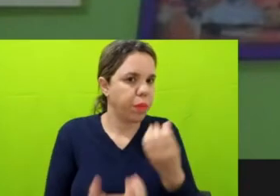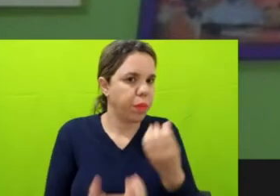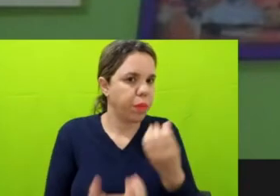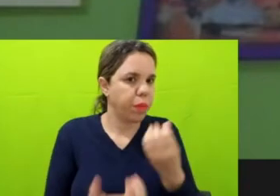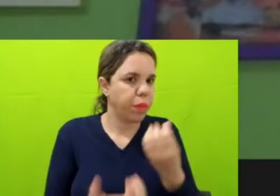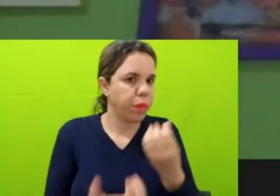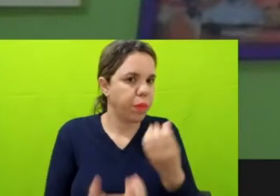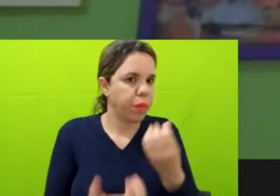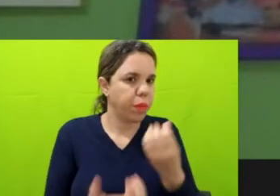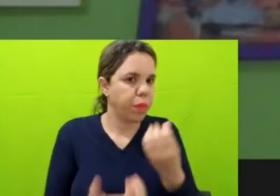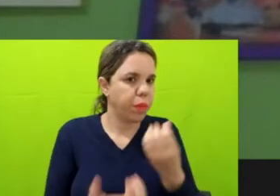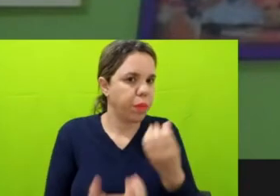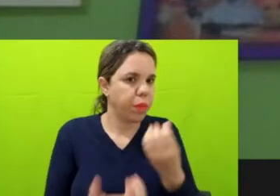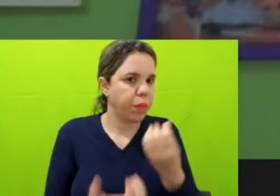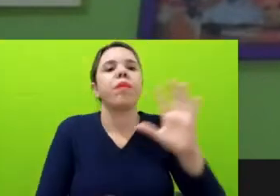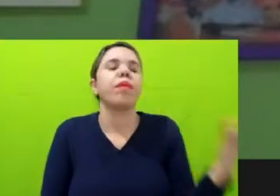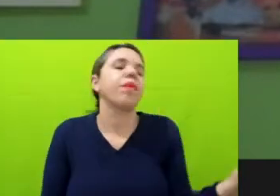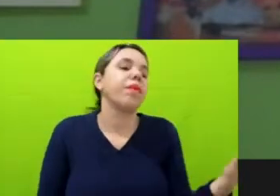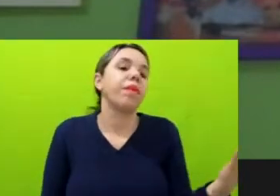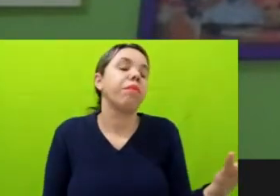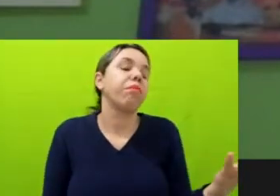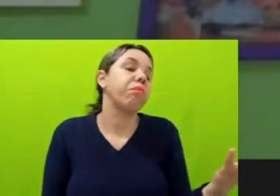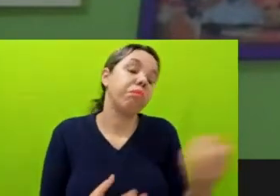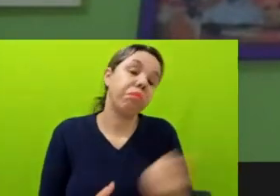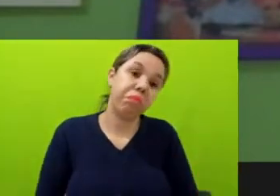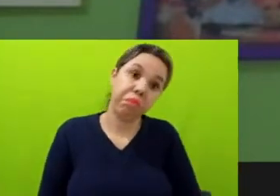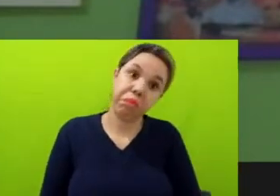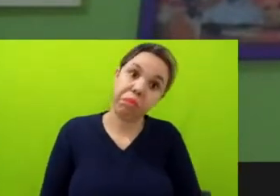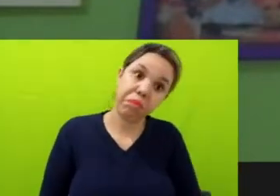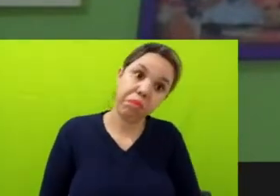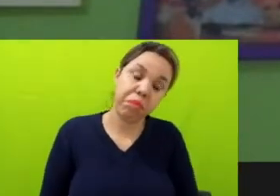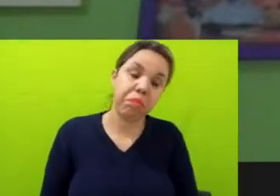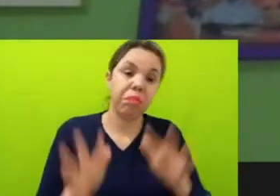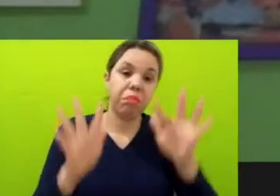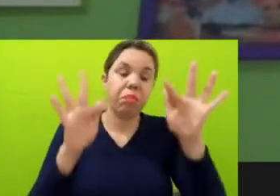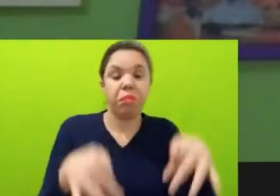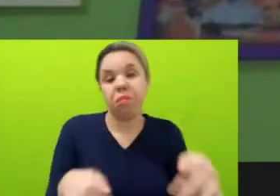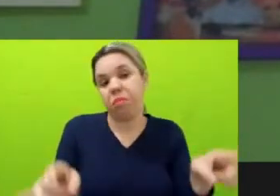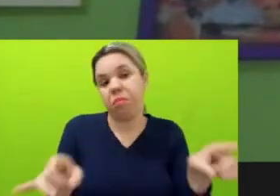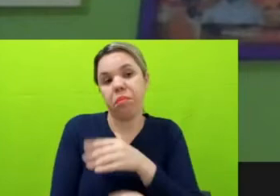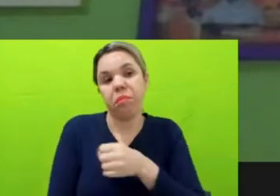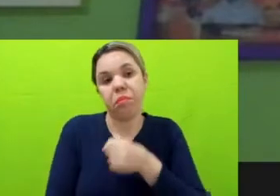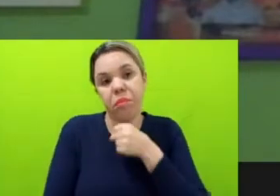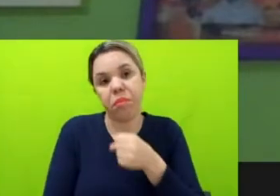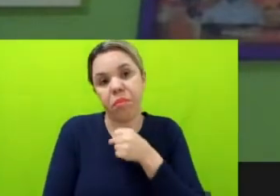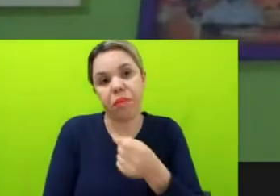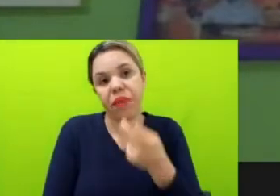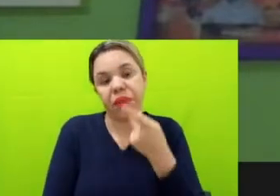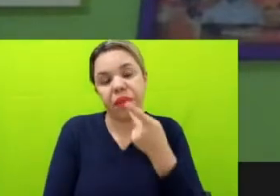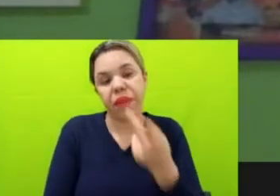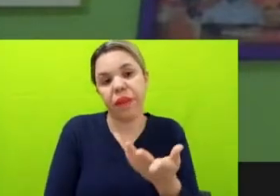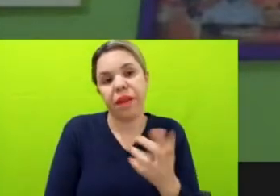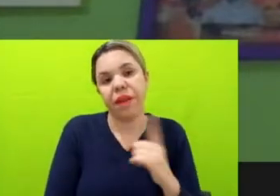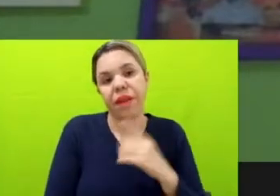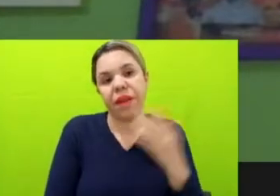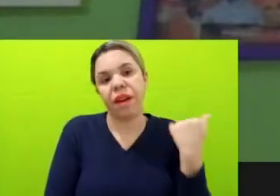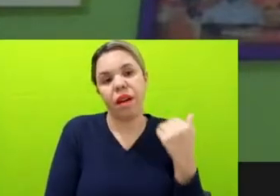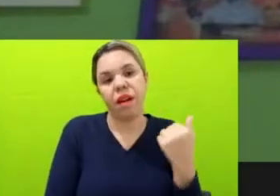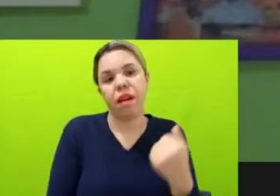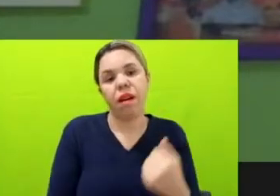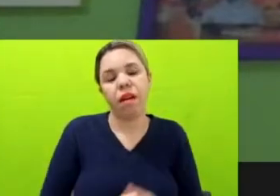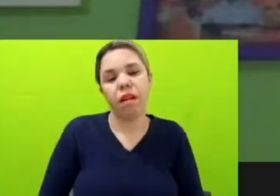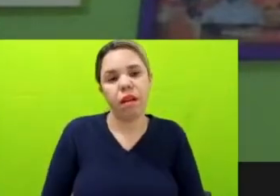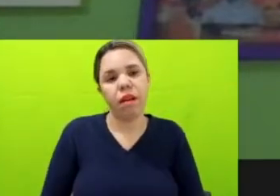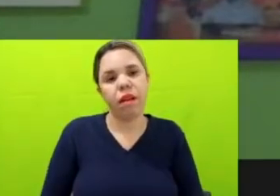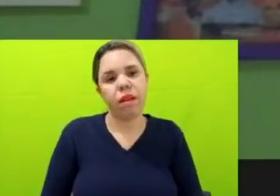Simplesmente esses dados chegaram no final da reportagem, a reportagem já tinha sido publicada, né, nós não conseguimos os dados